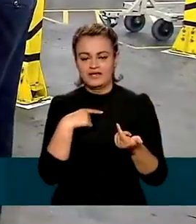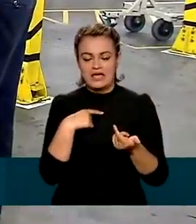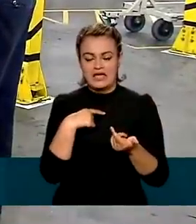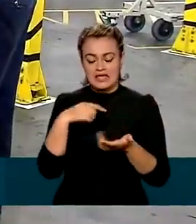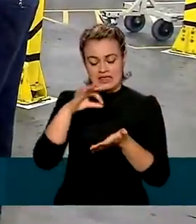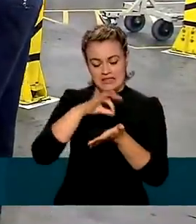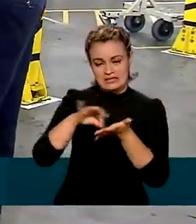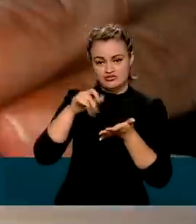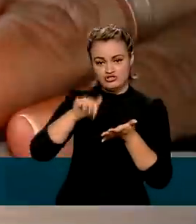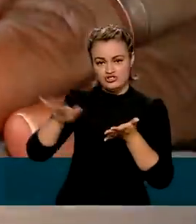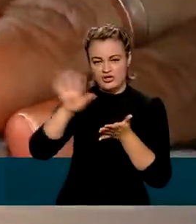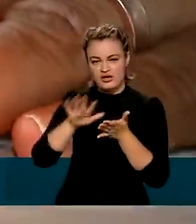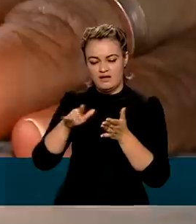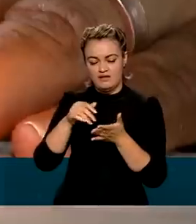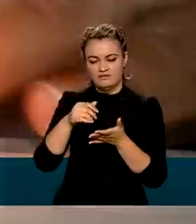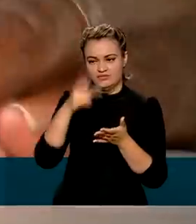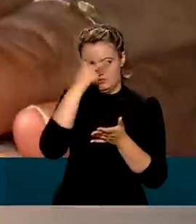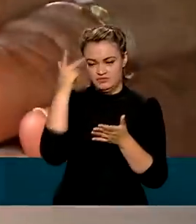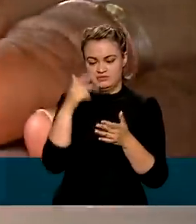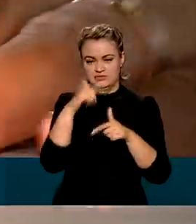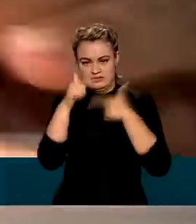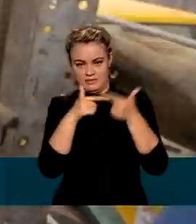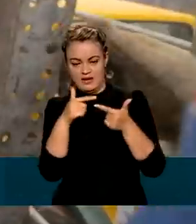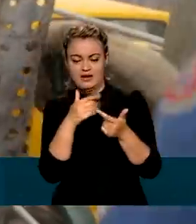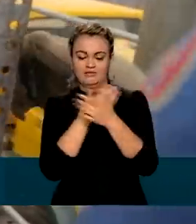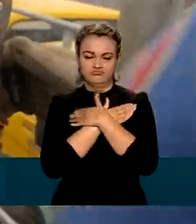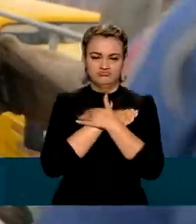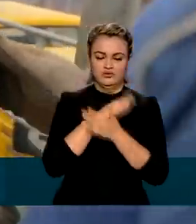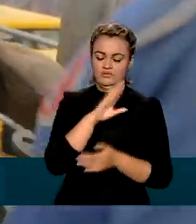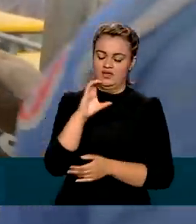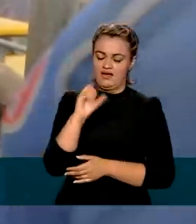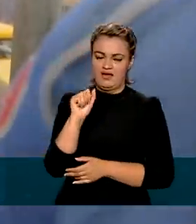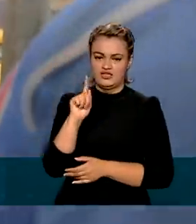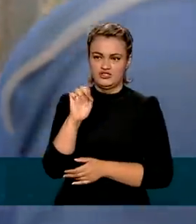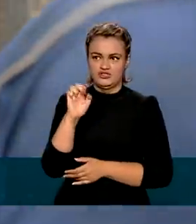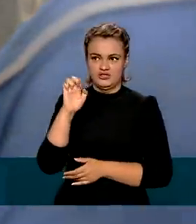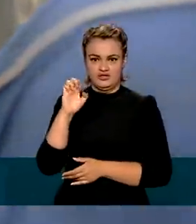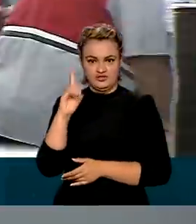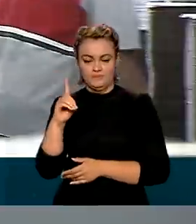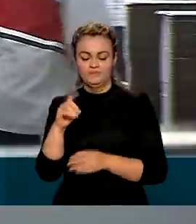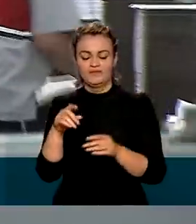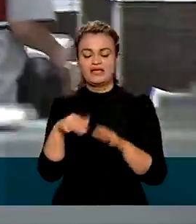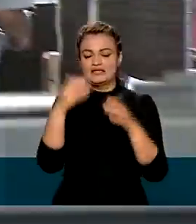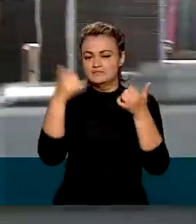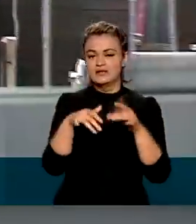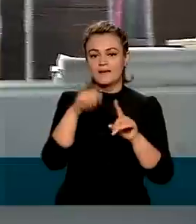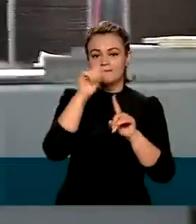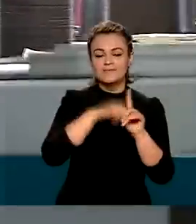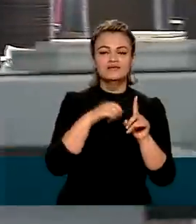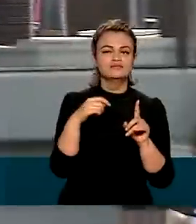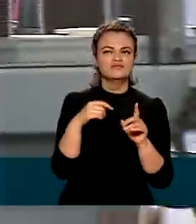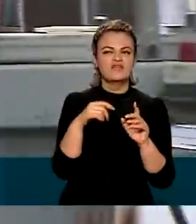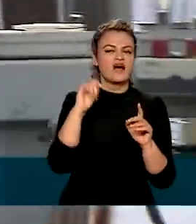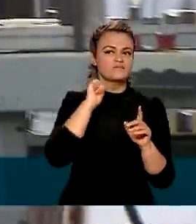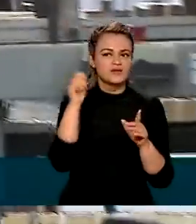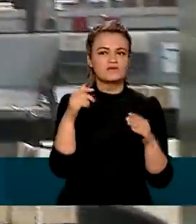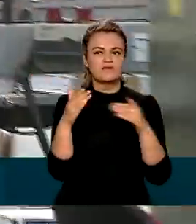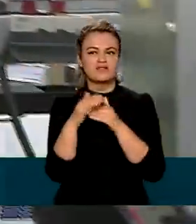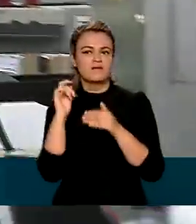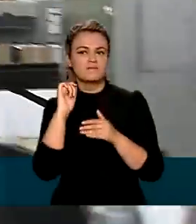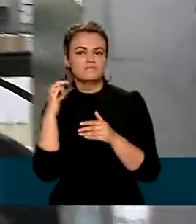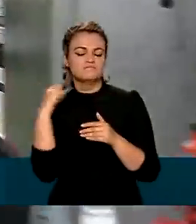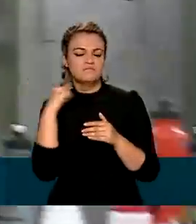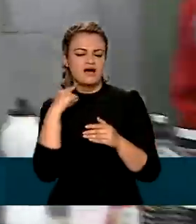Cadastro Geral de Empregados e Desempregados, o Caged, entre janeiro e maio, mais de um milhão de novas vagas foram